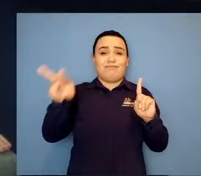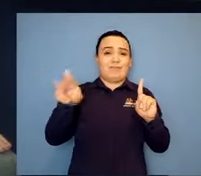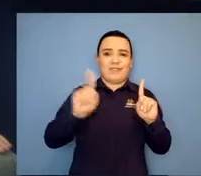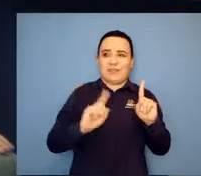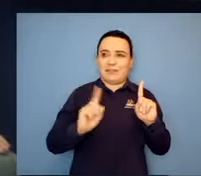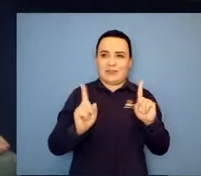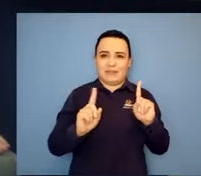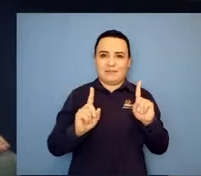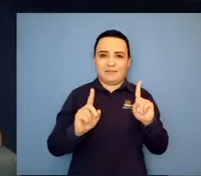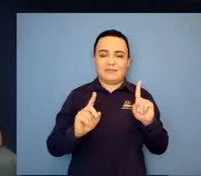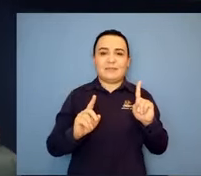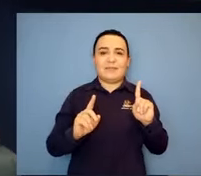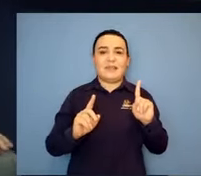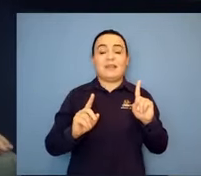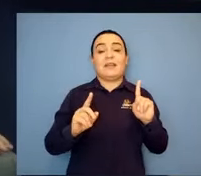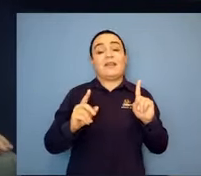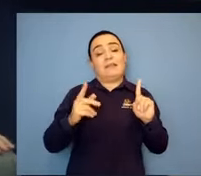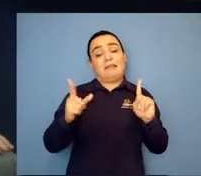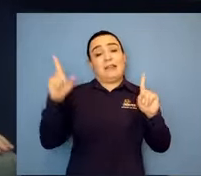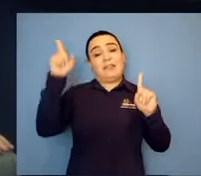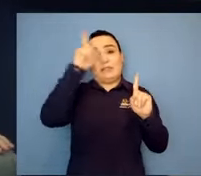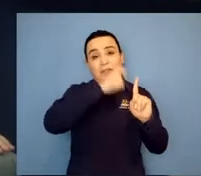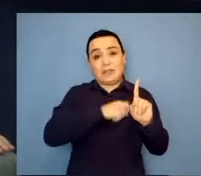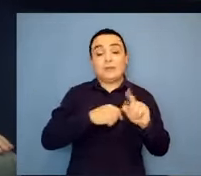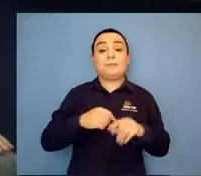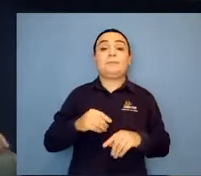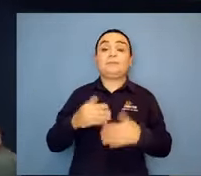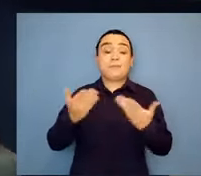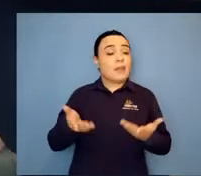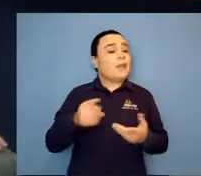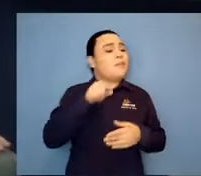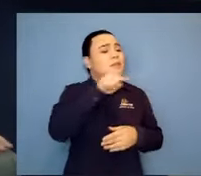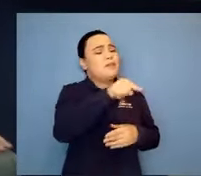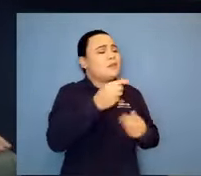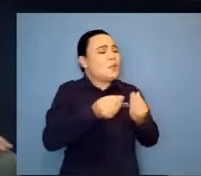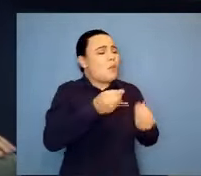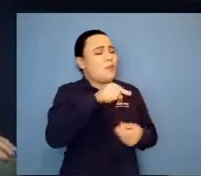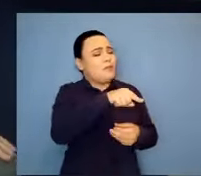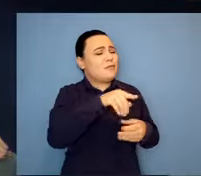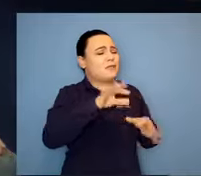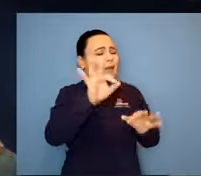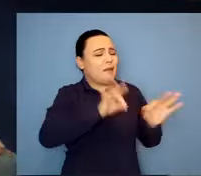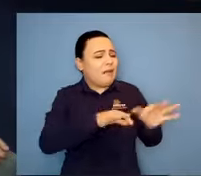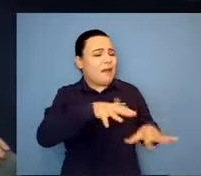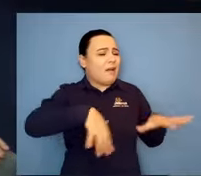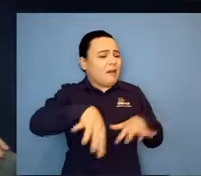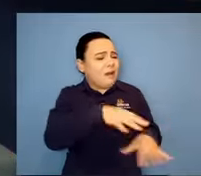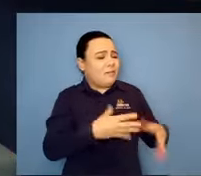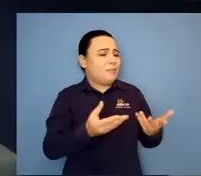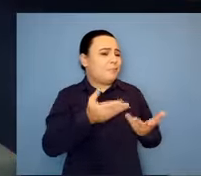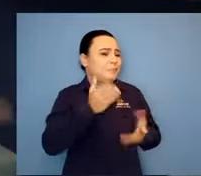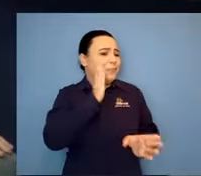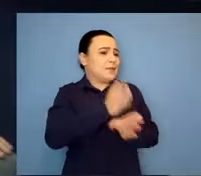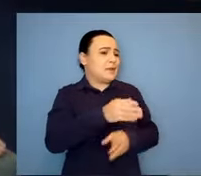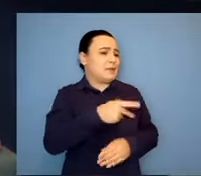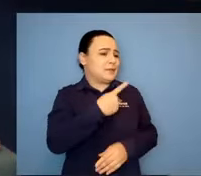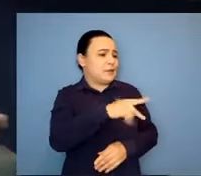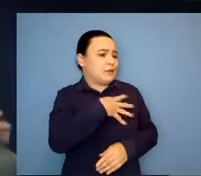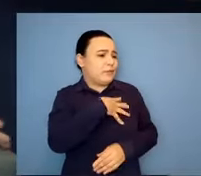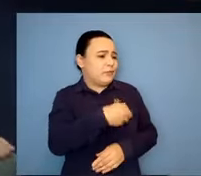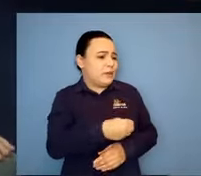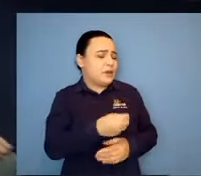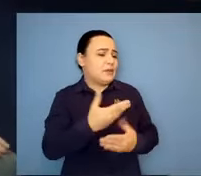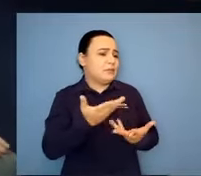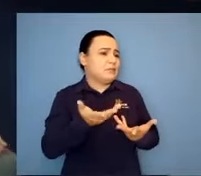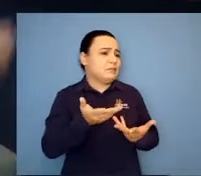você tem roupa para enterrar o Gabriel? Meu falei, não, eu não tenho. Que loucura. Eu lembro, como se fosse hoje. Eu